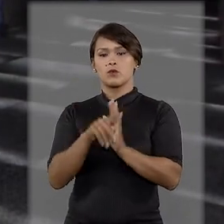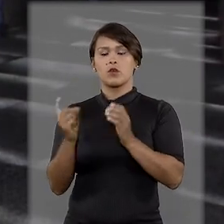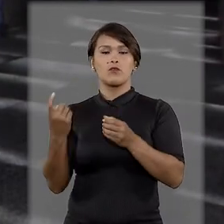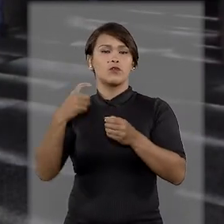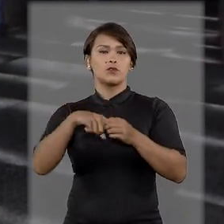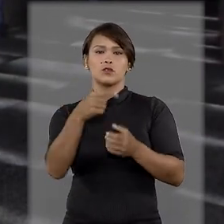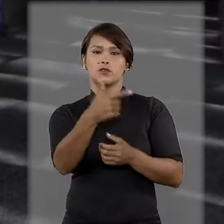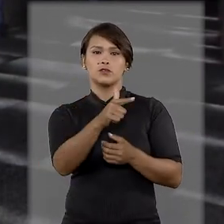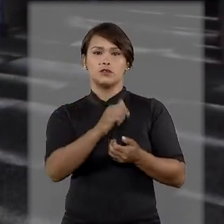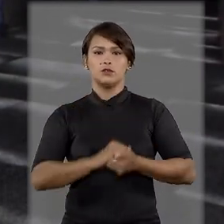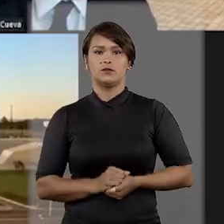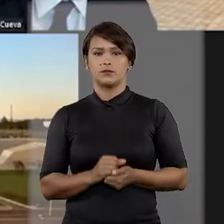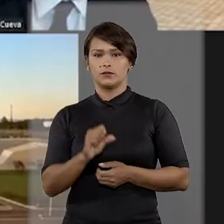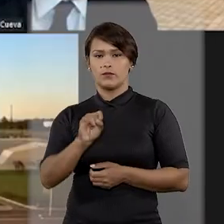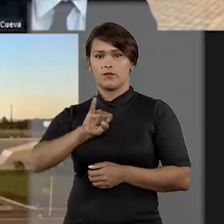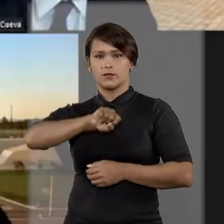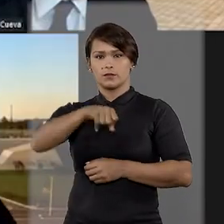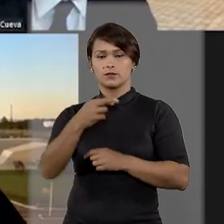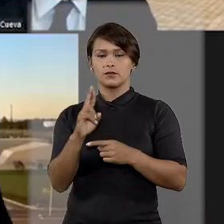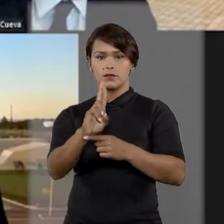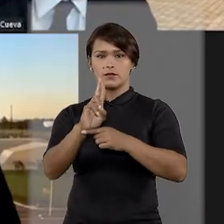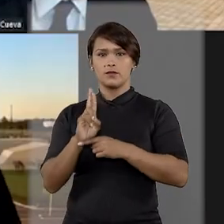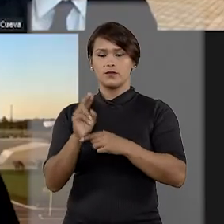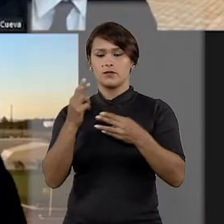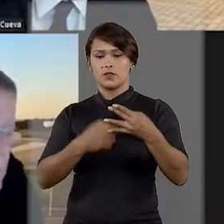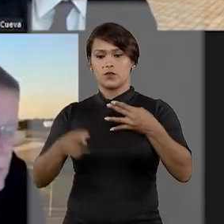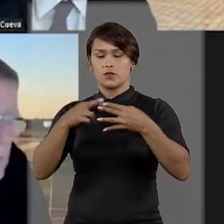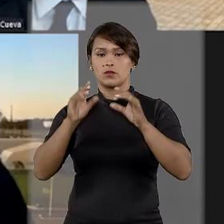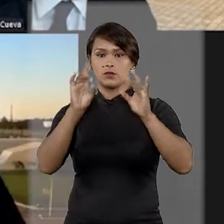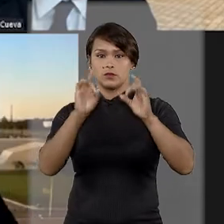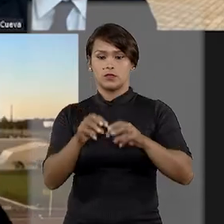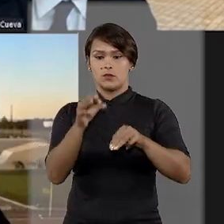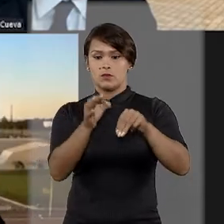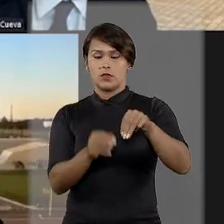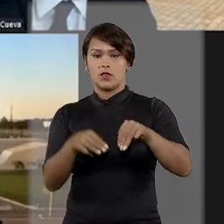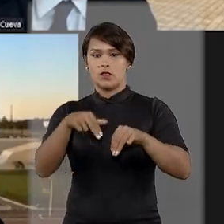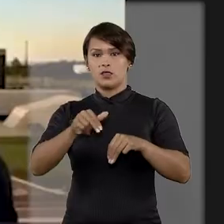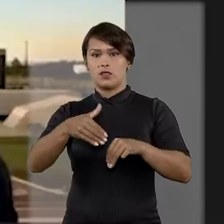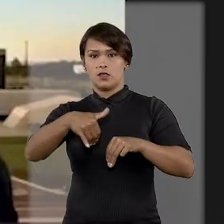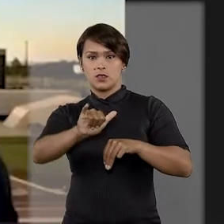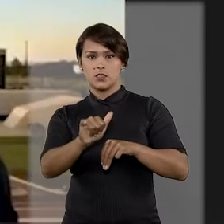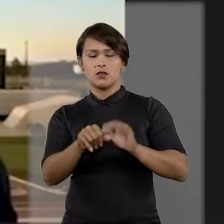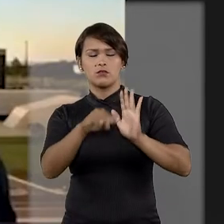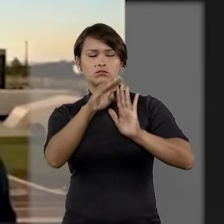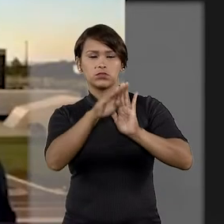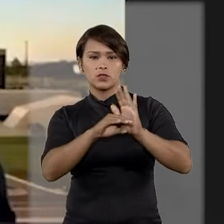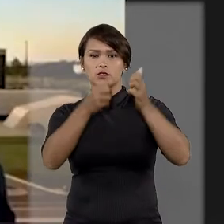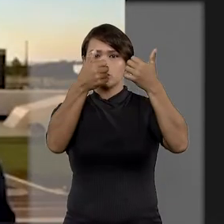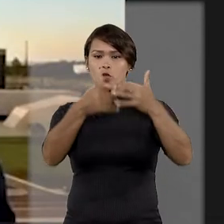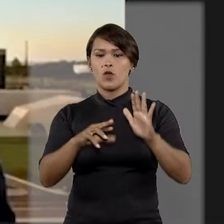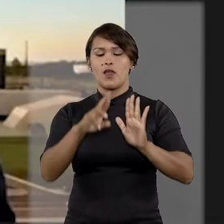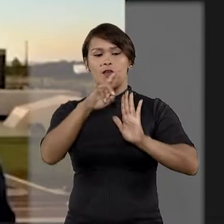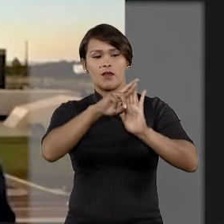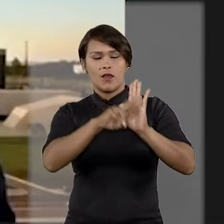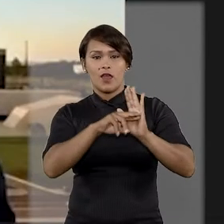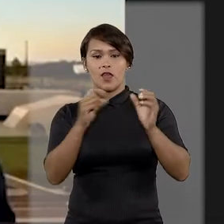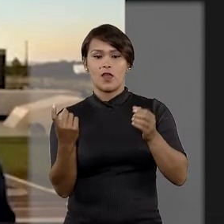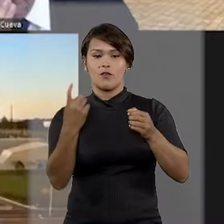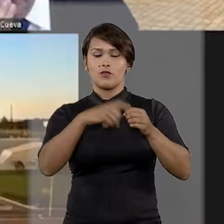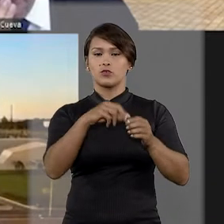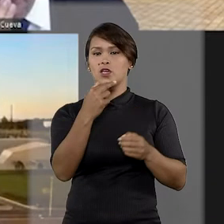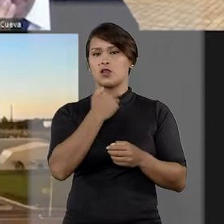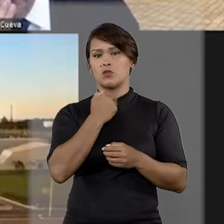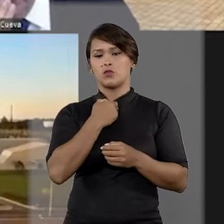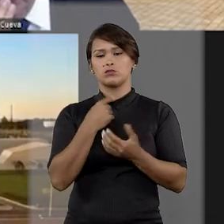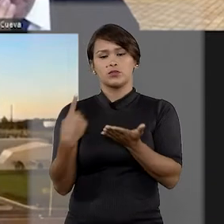ato irrevogável. No STJ, a relatora do Recurso Especial, ministra Nancy Andrigui, ponderou que a regra da